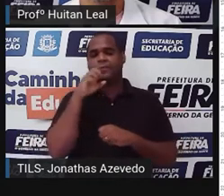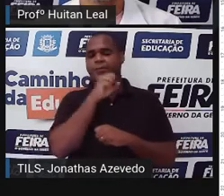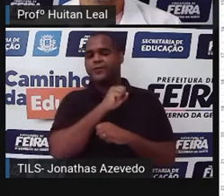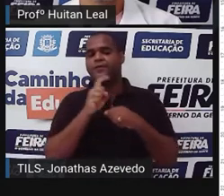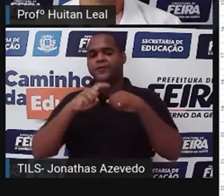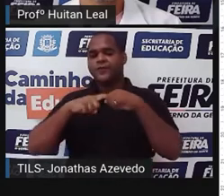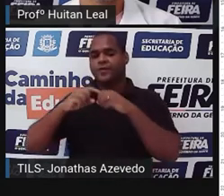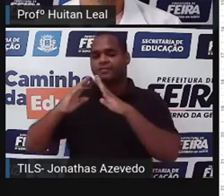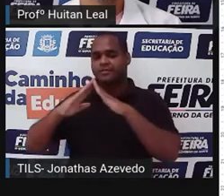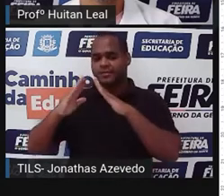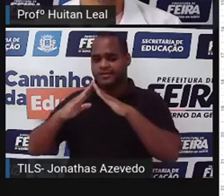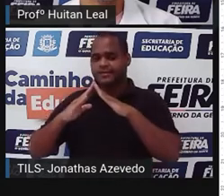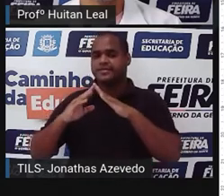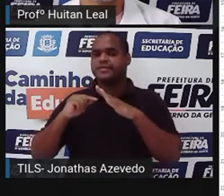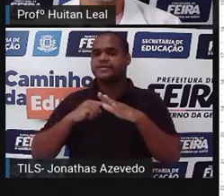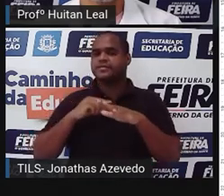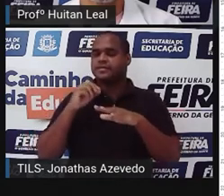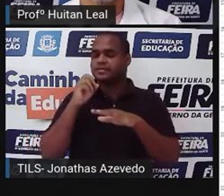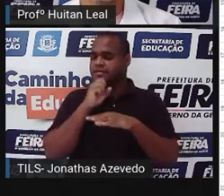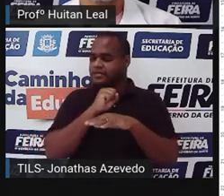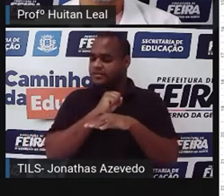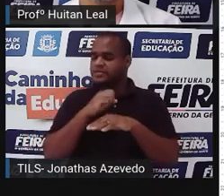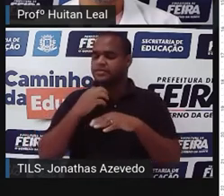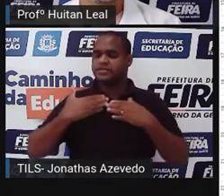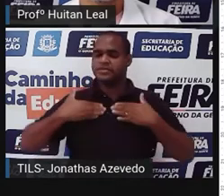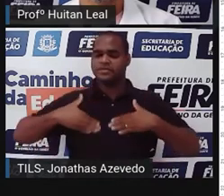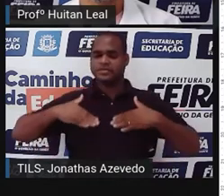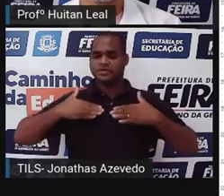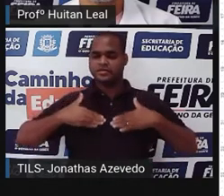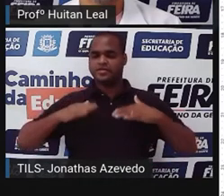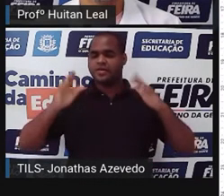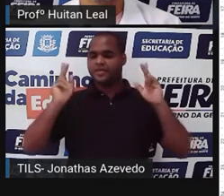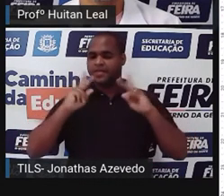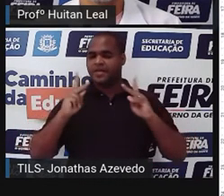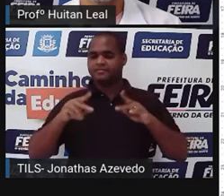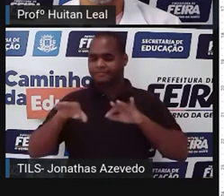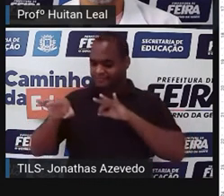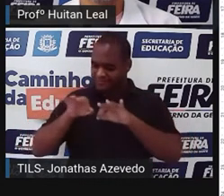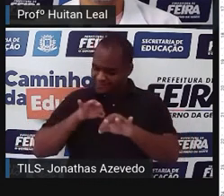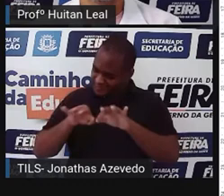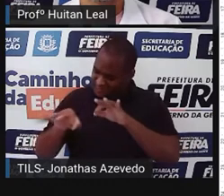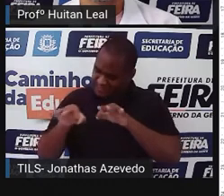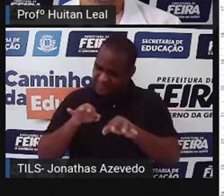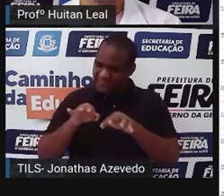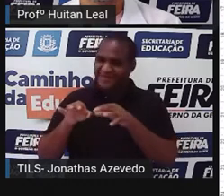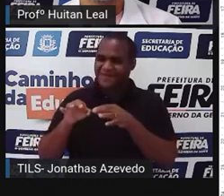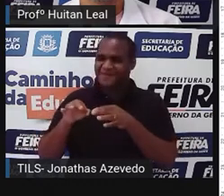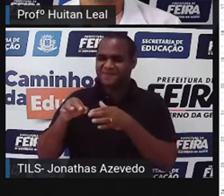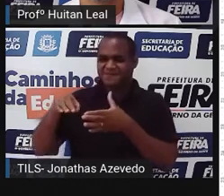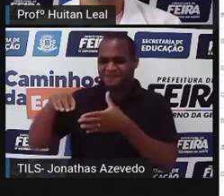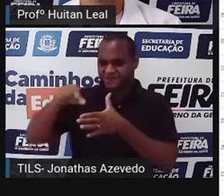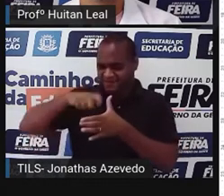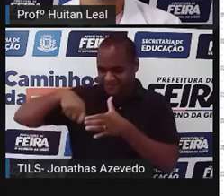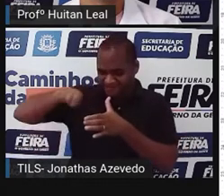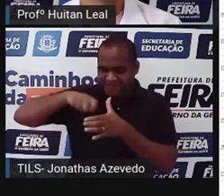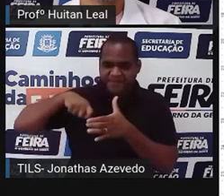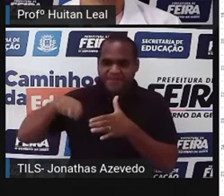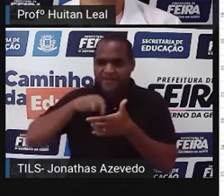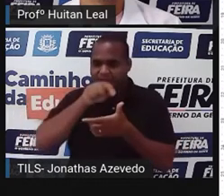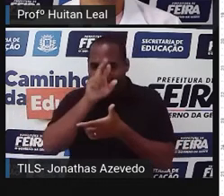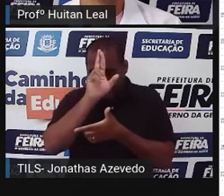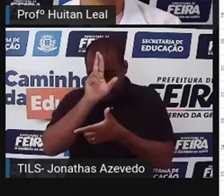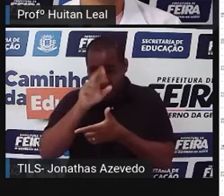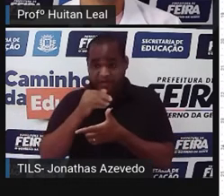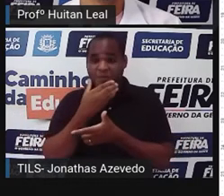casa, logo que conseguiu recuperar a calma, preparou a janta macabra que, sem saber, o